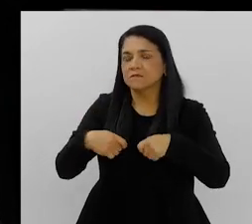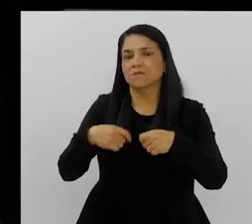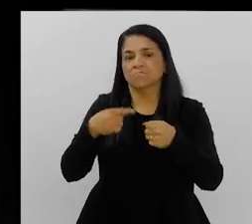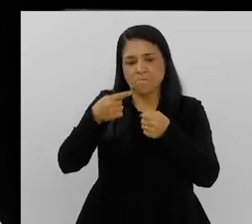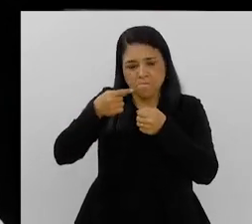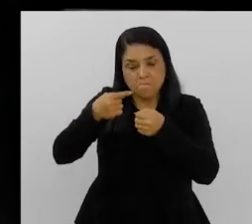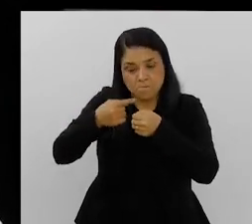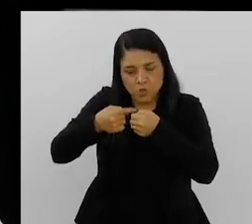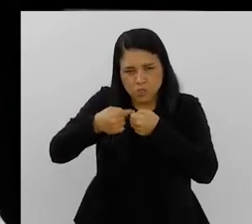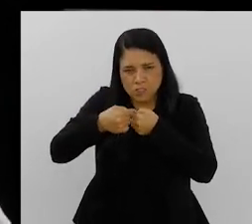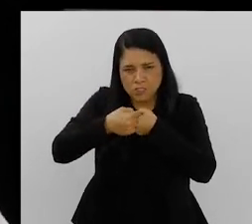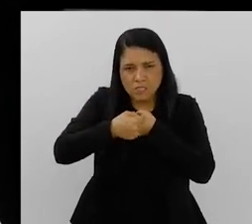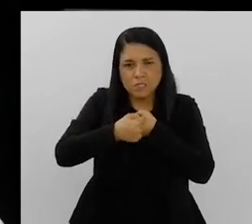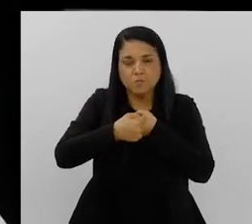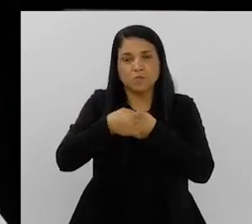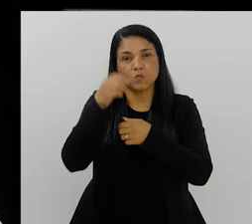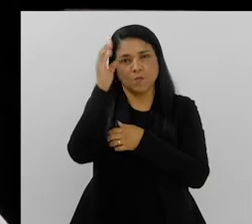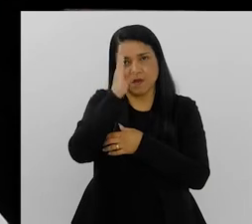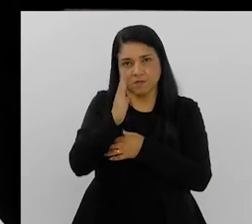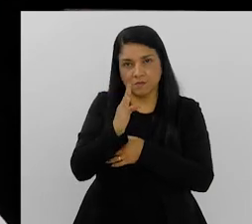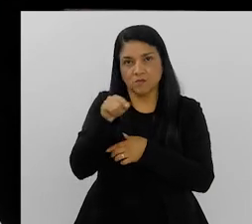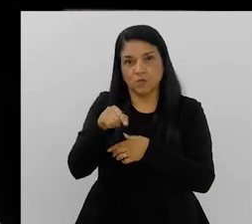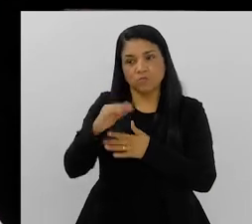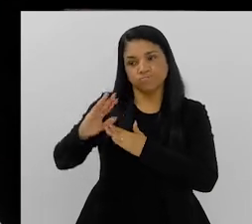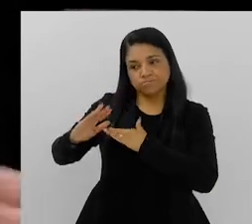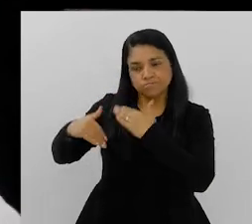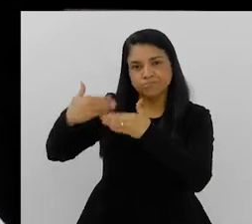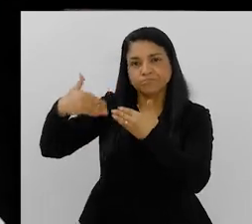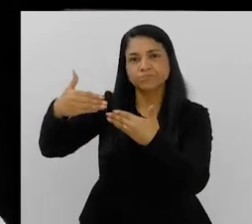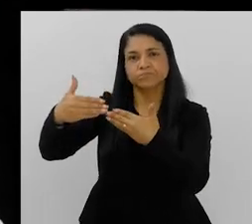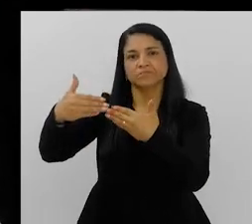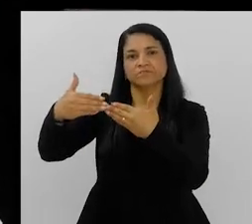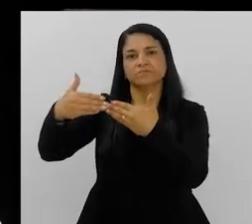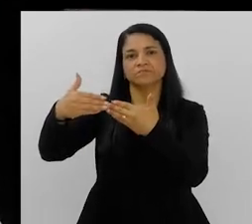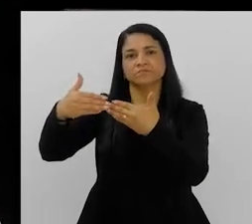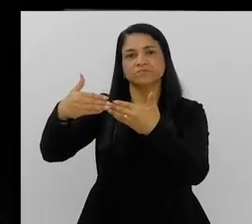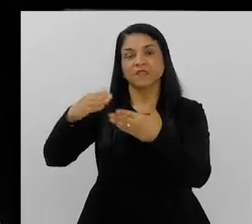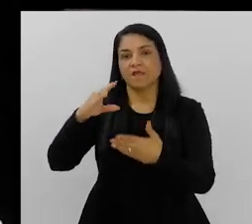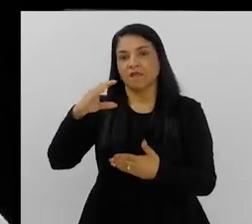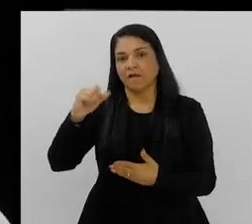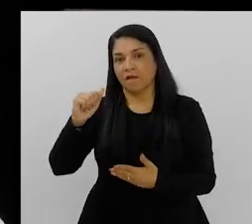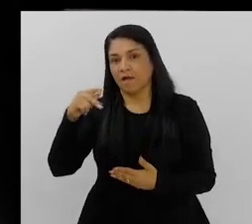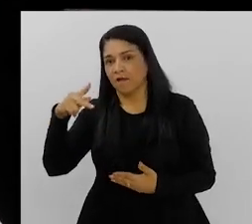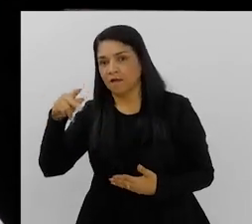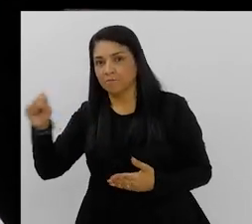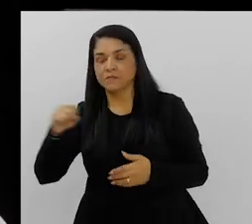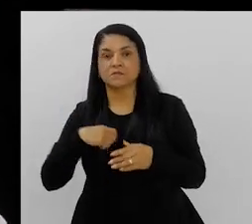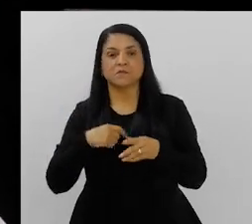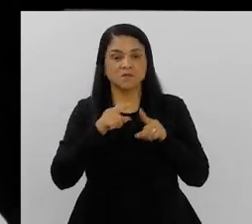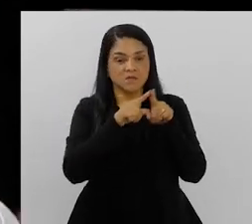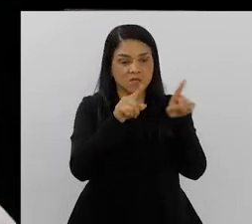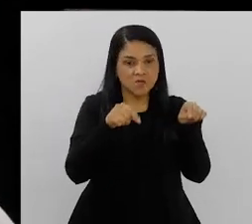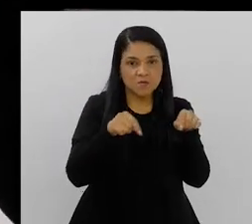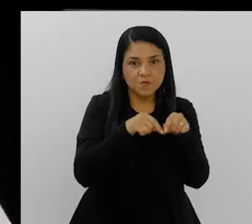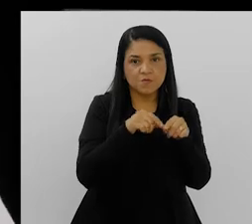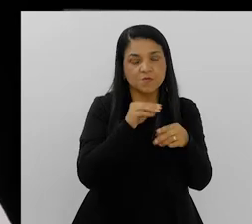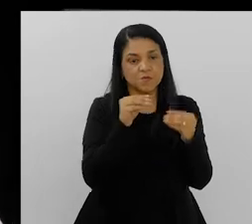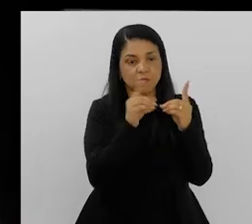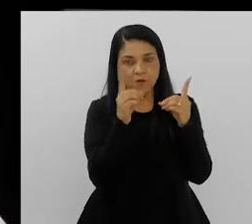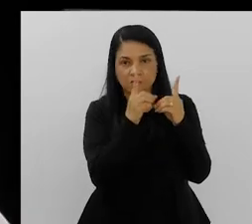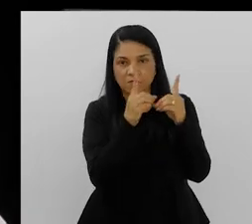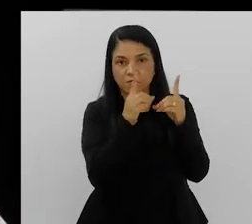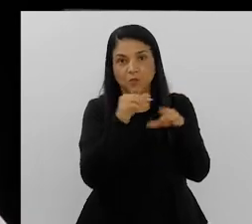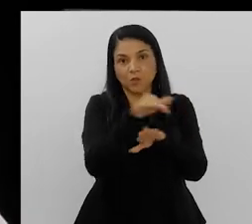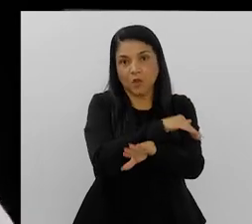essa necessidade. Fez com que muitos municípios pudessem, aqui no Brasil, por exemplo, avançar em CAPES,